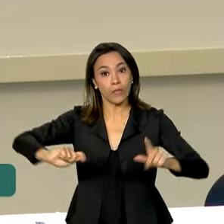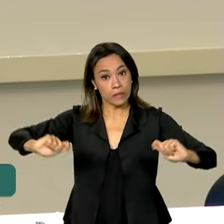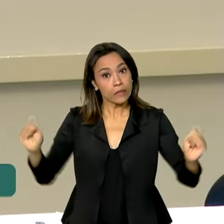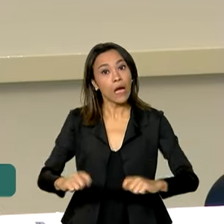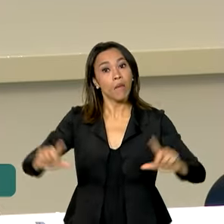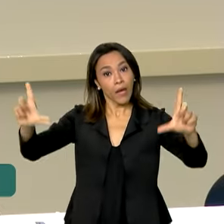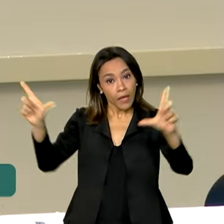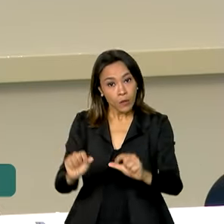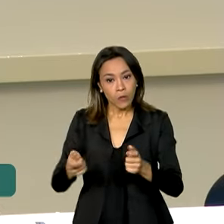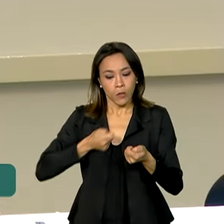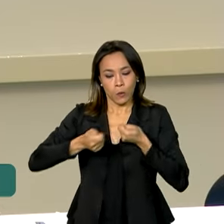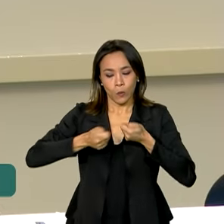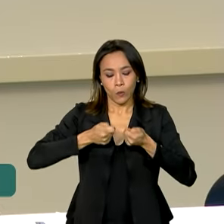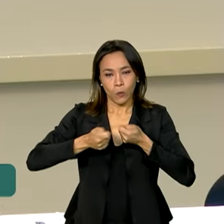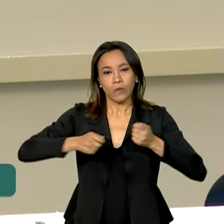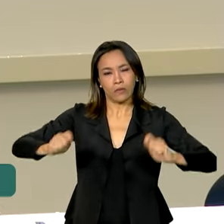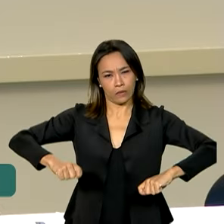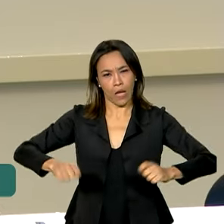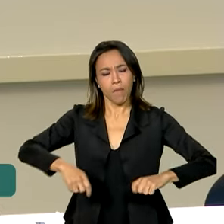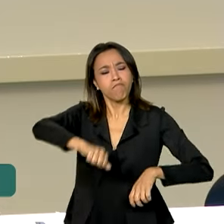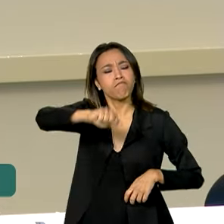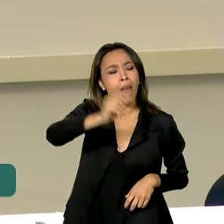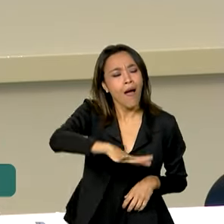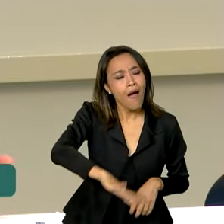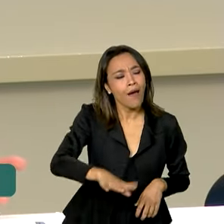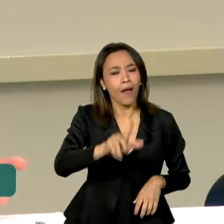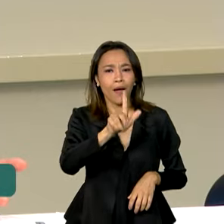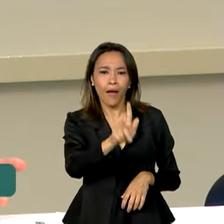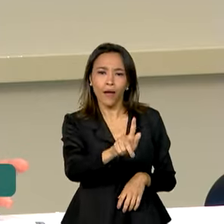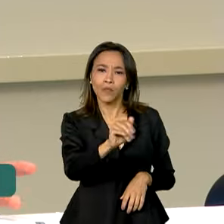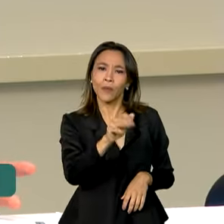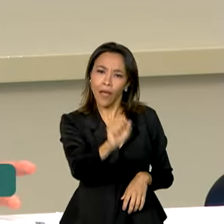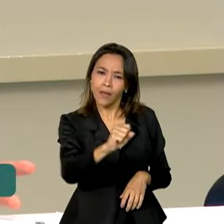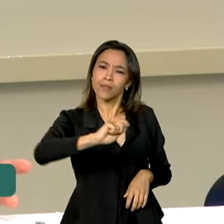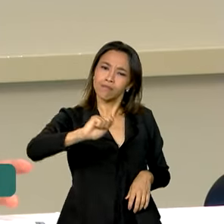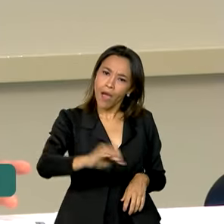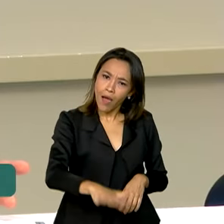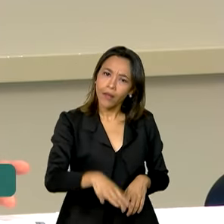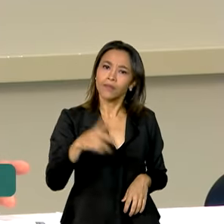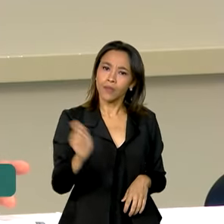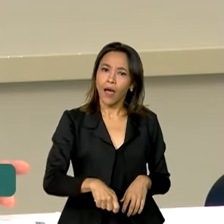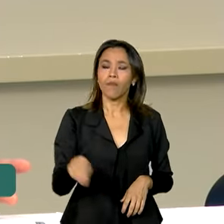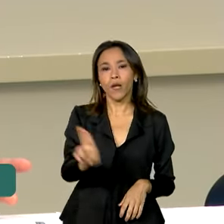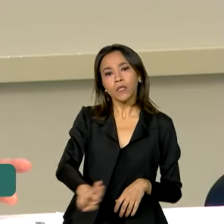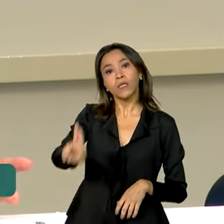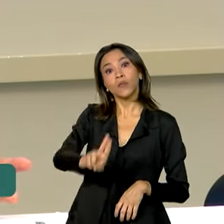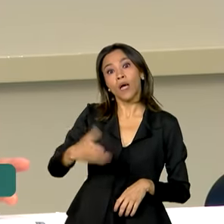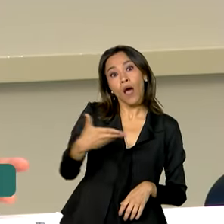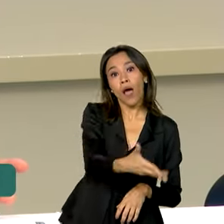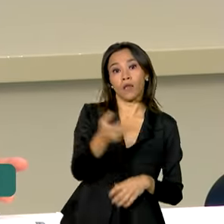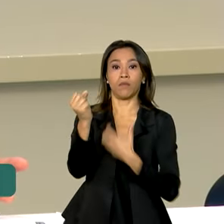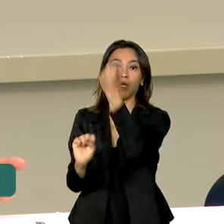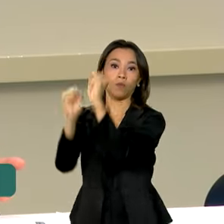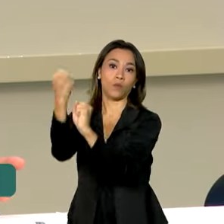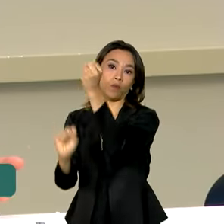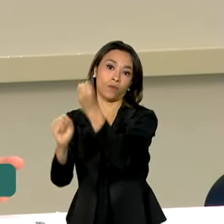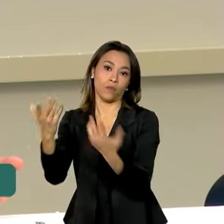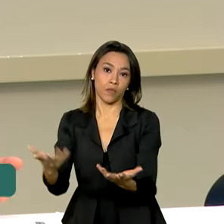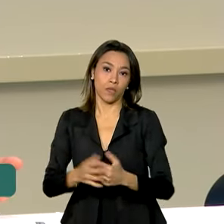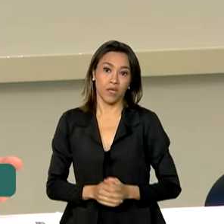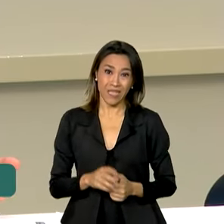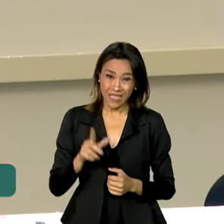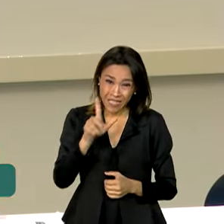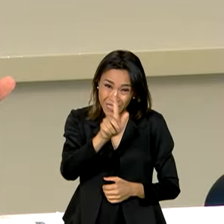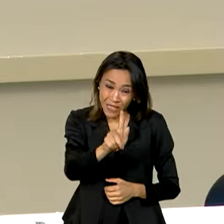custos para baratear a produção de gás natural, favorecendo o seu uso pela indústria. Se o gás natural é